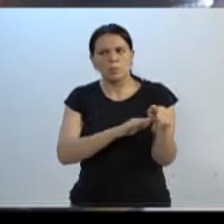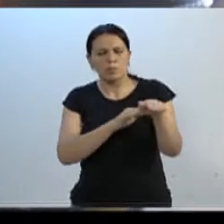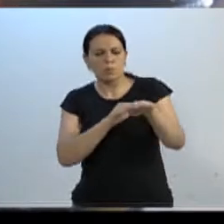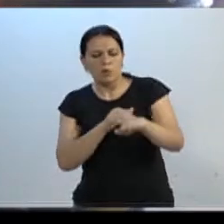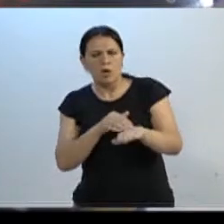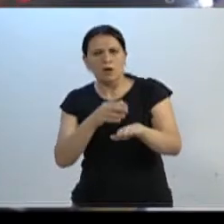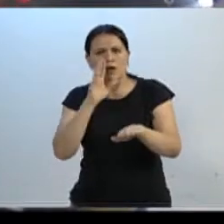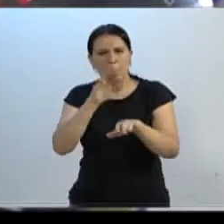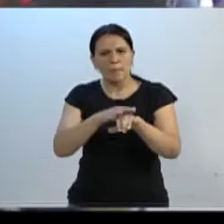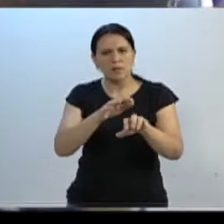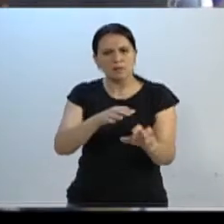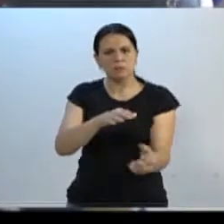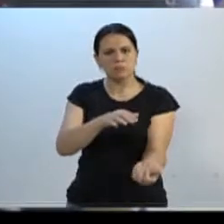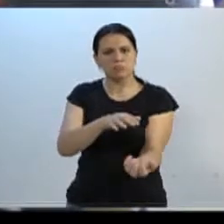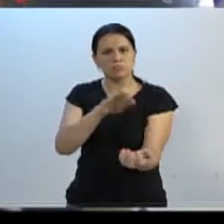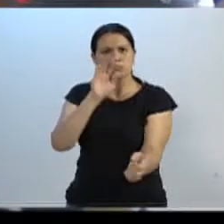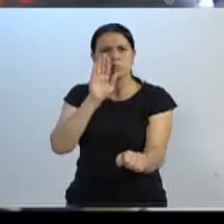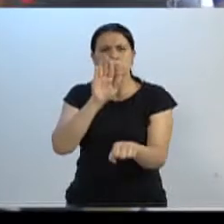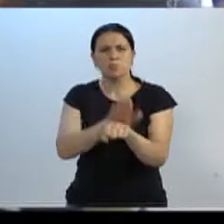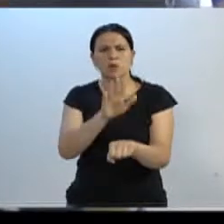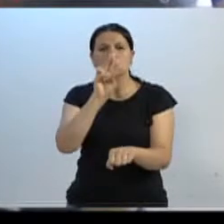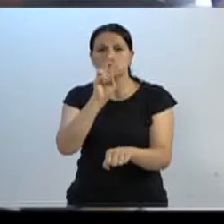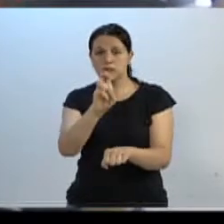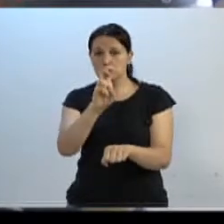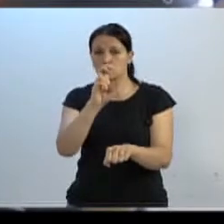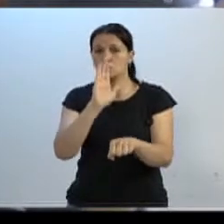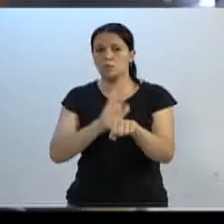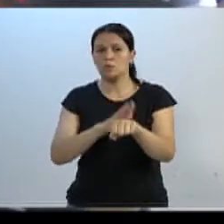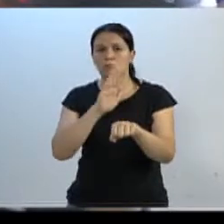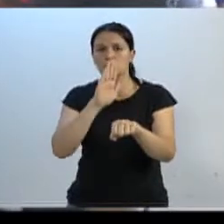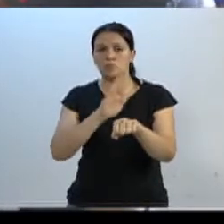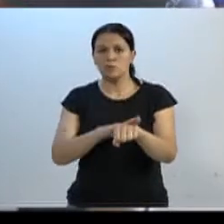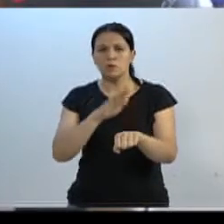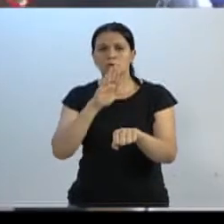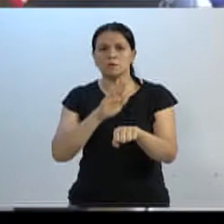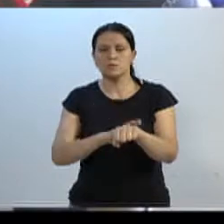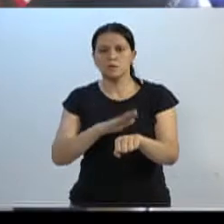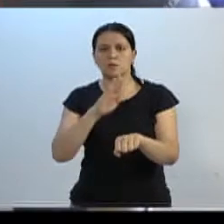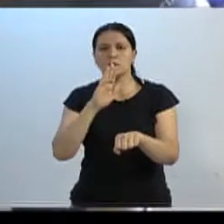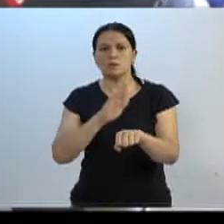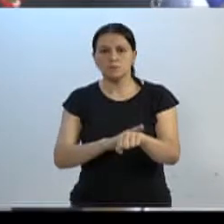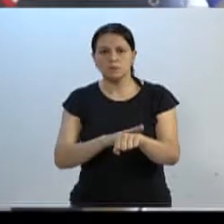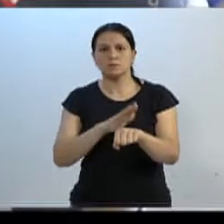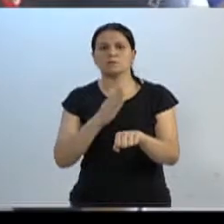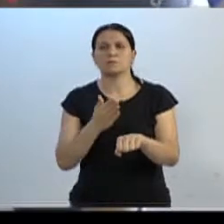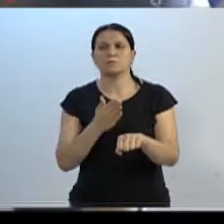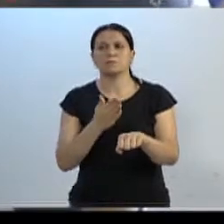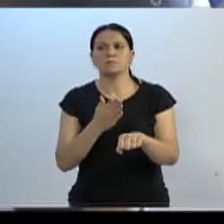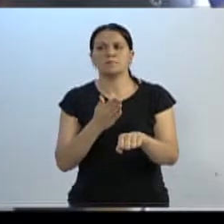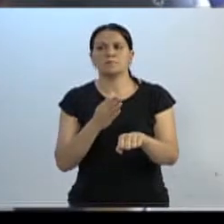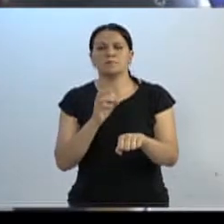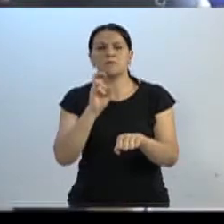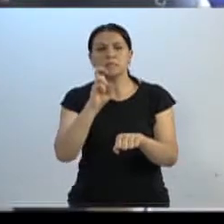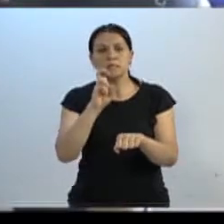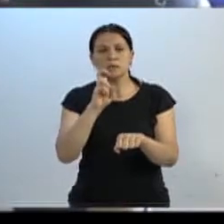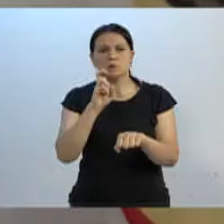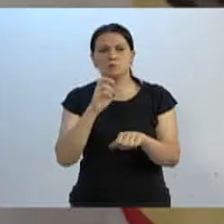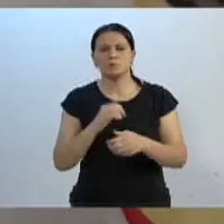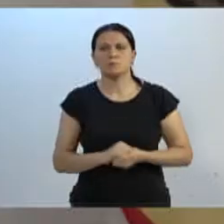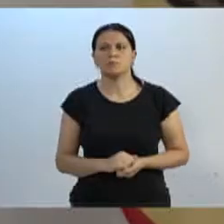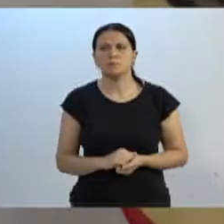concha, cinco tapas. Um, dois, três, quatro, cinco tapotagens nas costas.